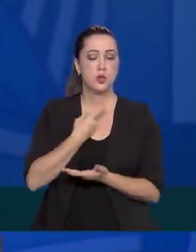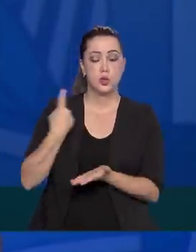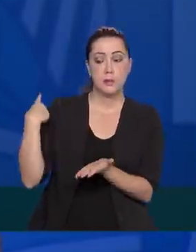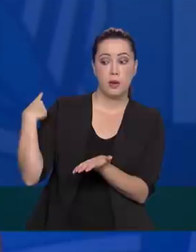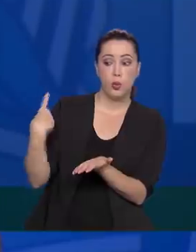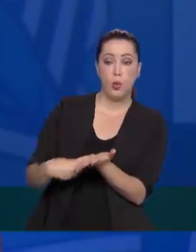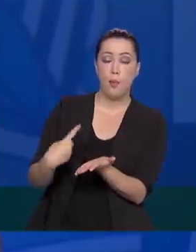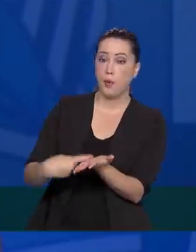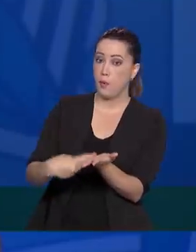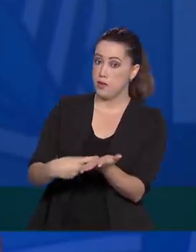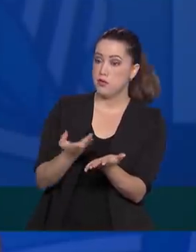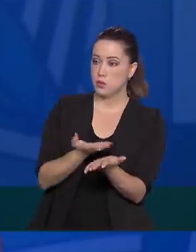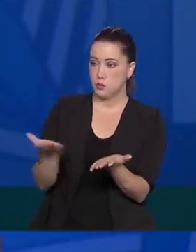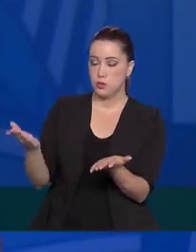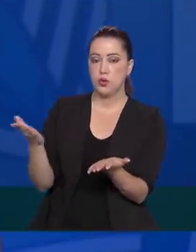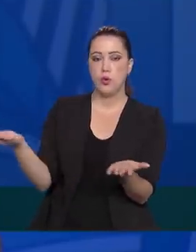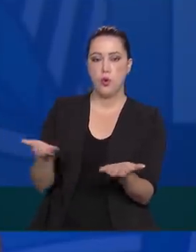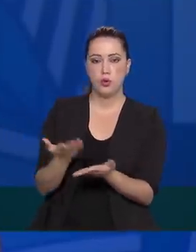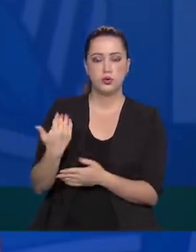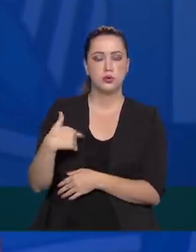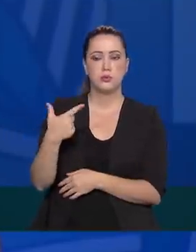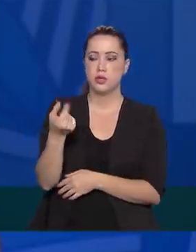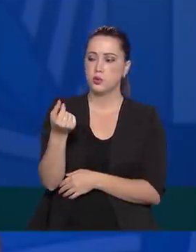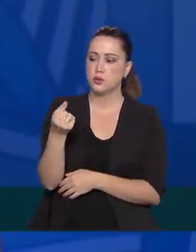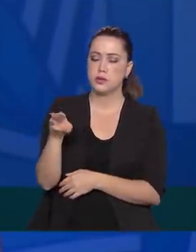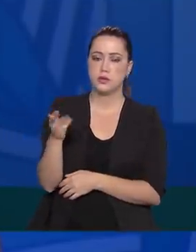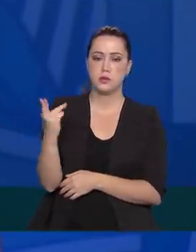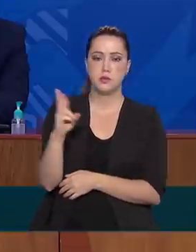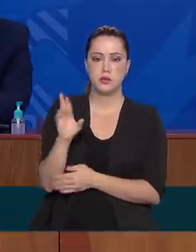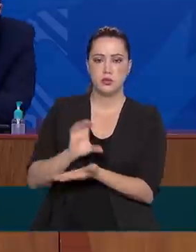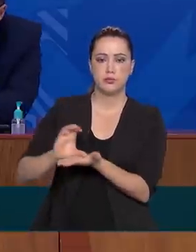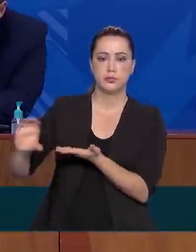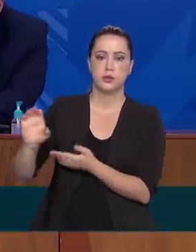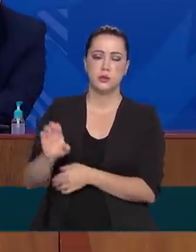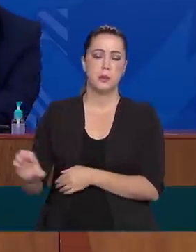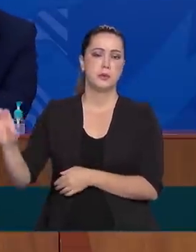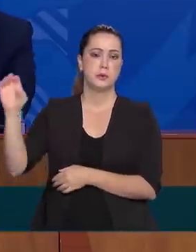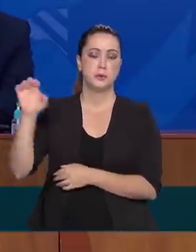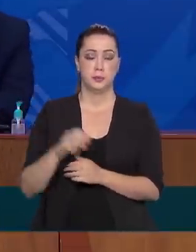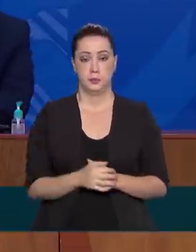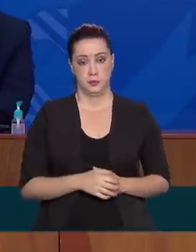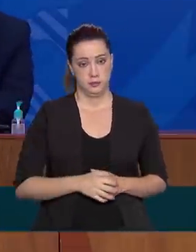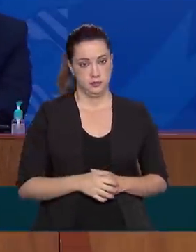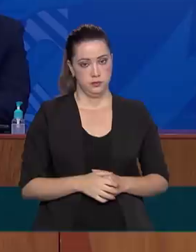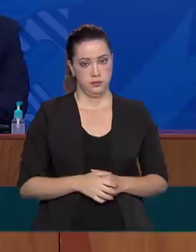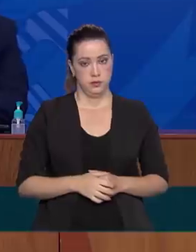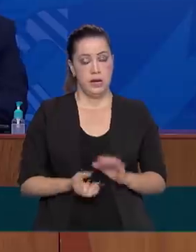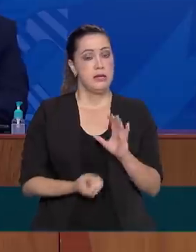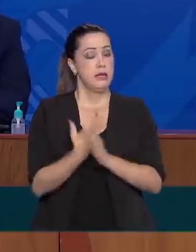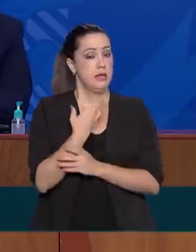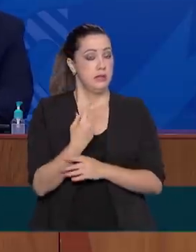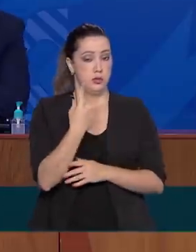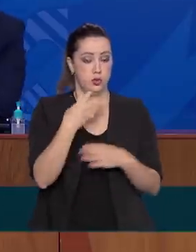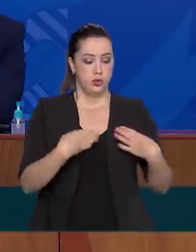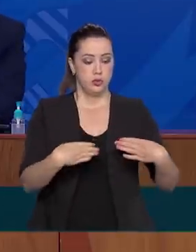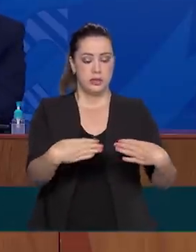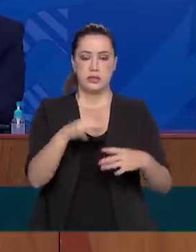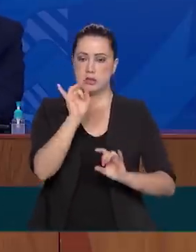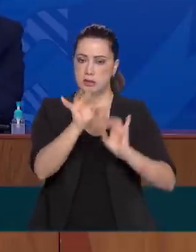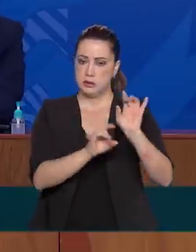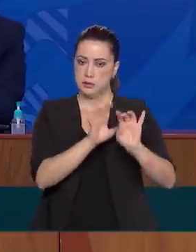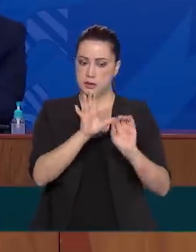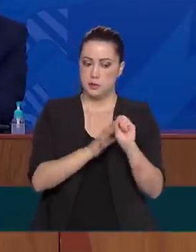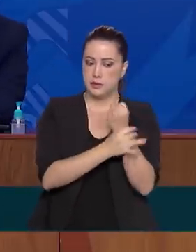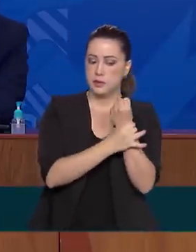um compromisso hoje de pelo menos mais 200 milhões de reais. A criação de um ministério específico para a área da